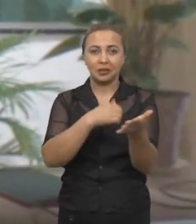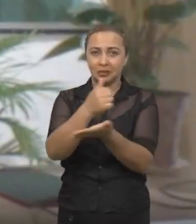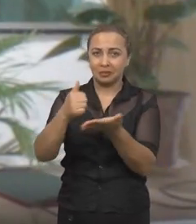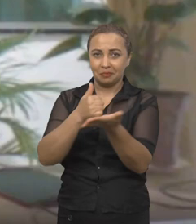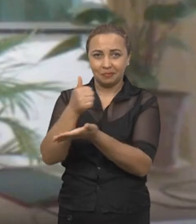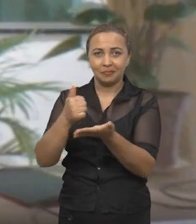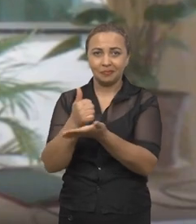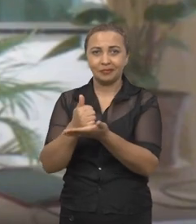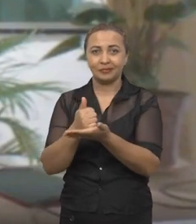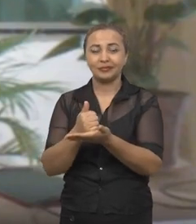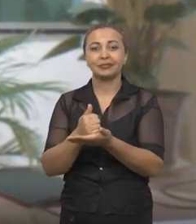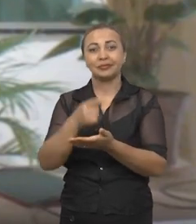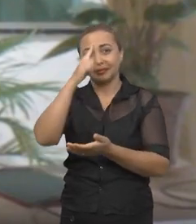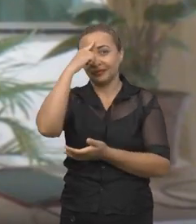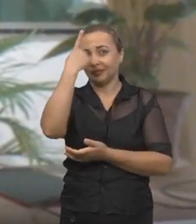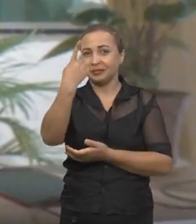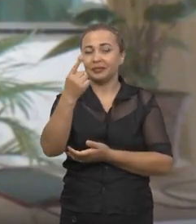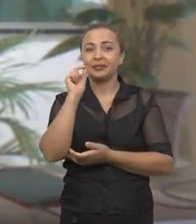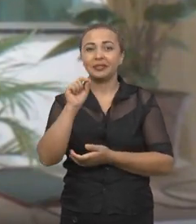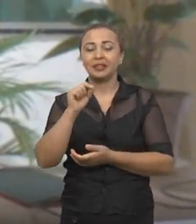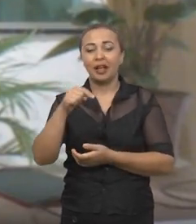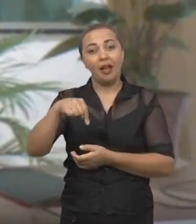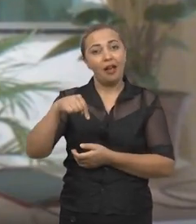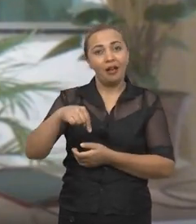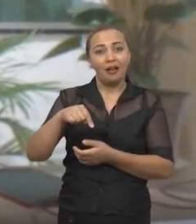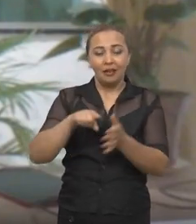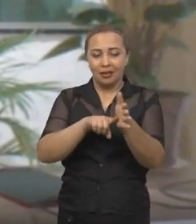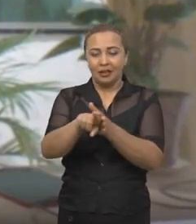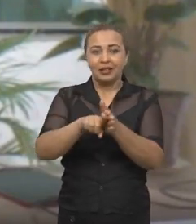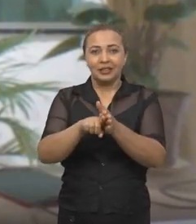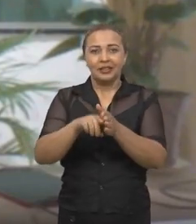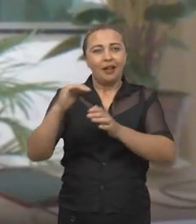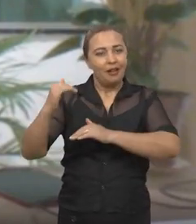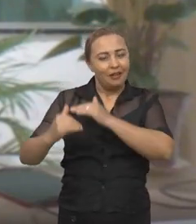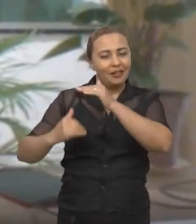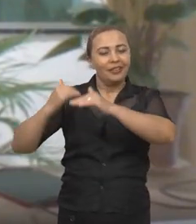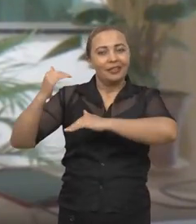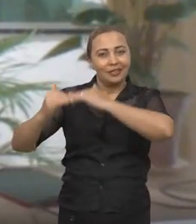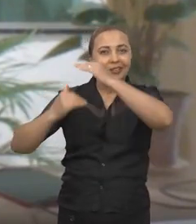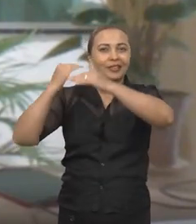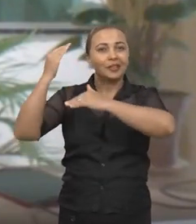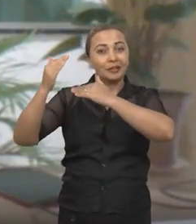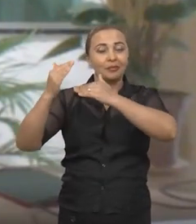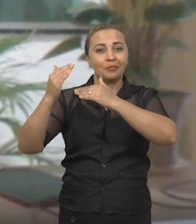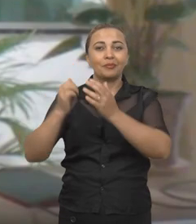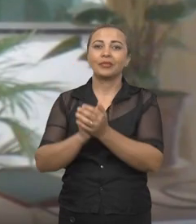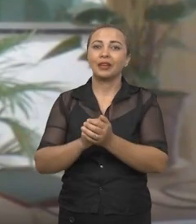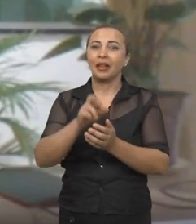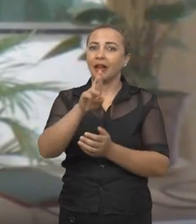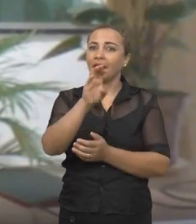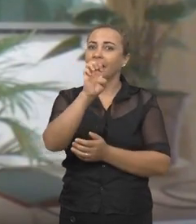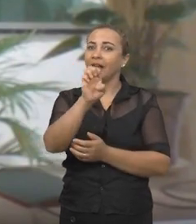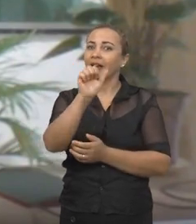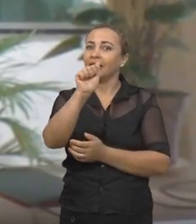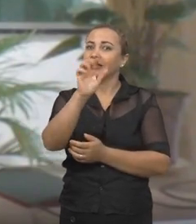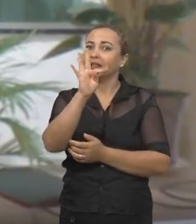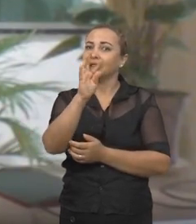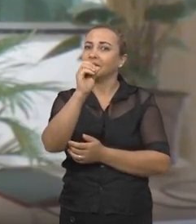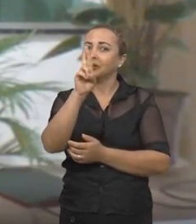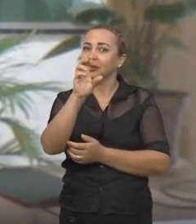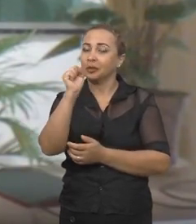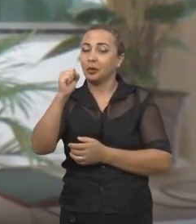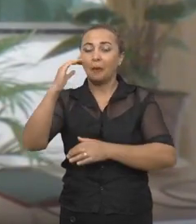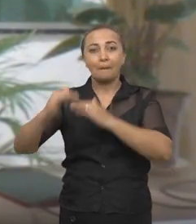base, de bancada, e a ideia é que essa pesquisa evolua em reatores maiores,